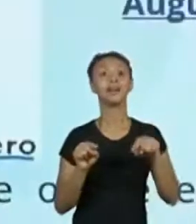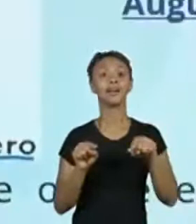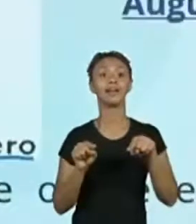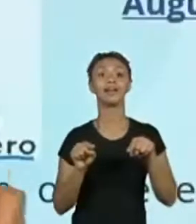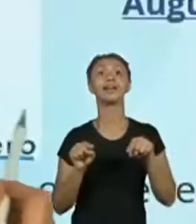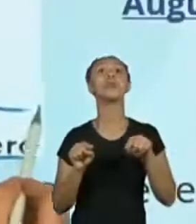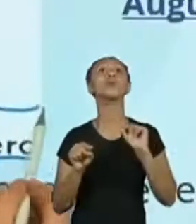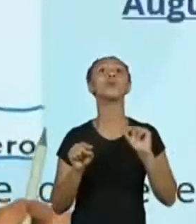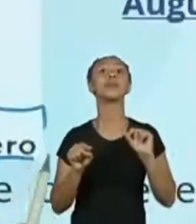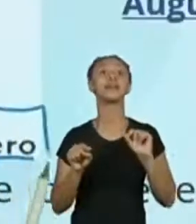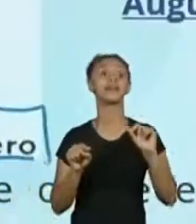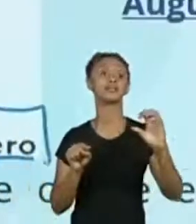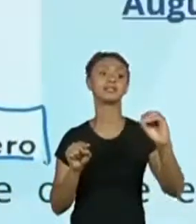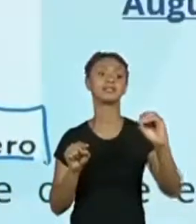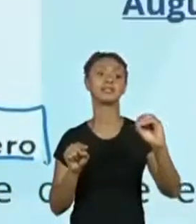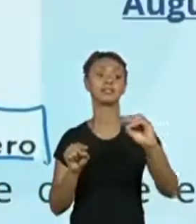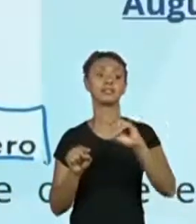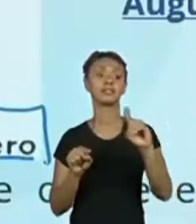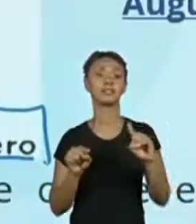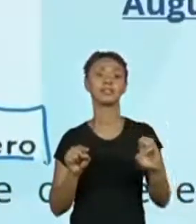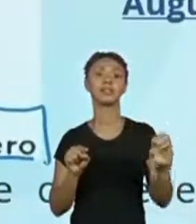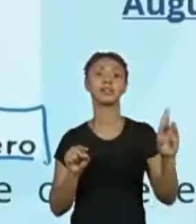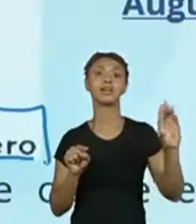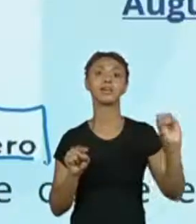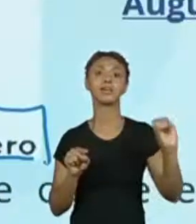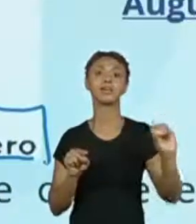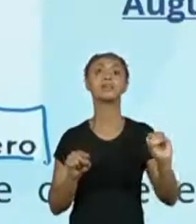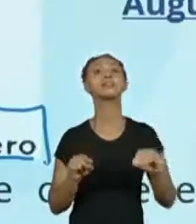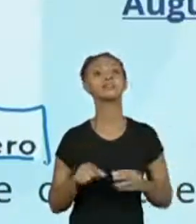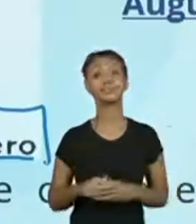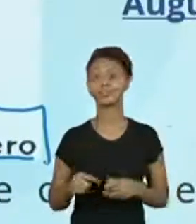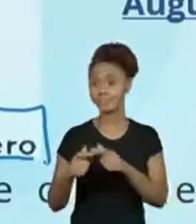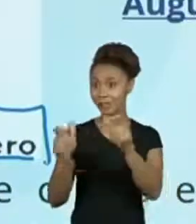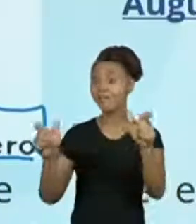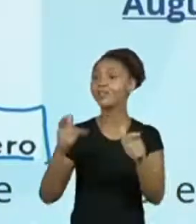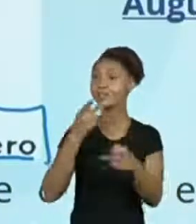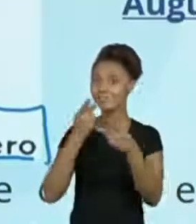que muita gente tinha colocado?